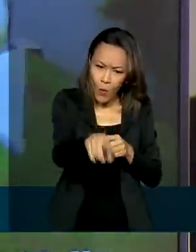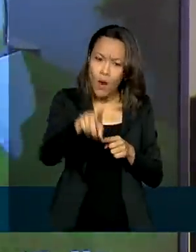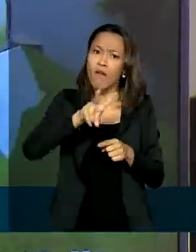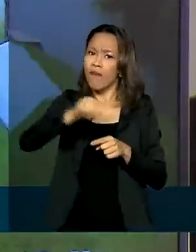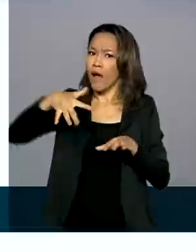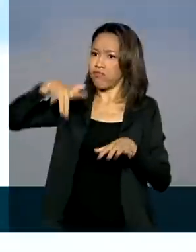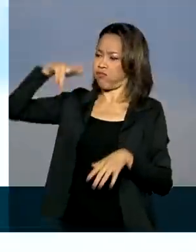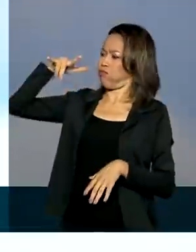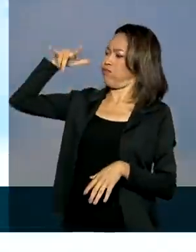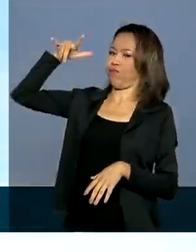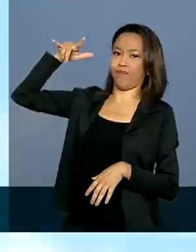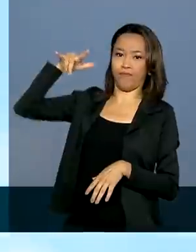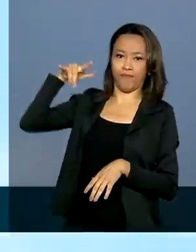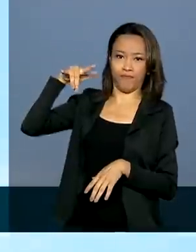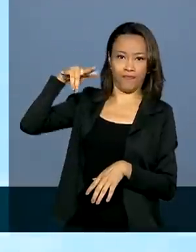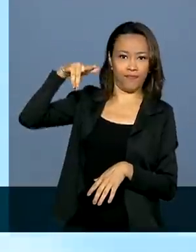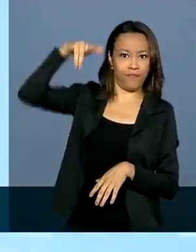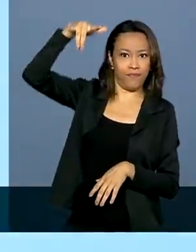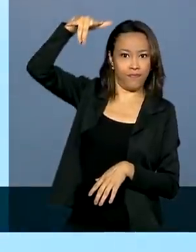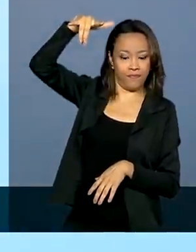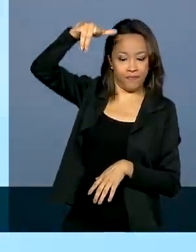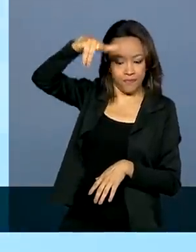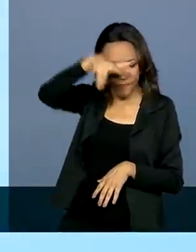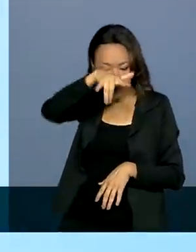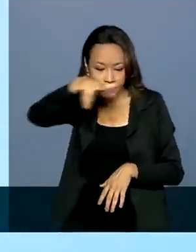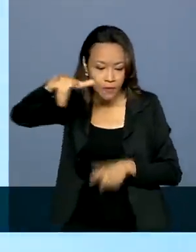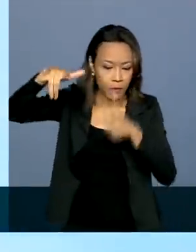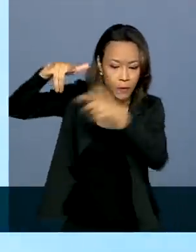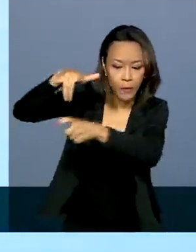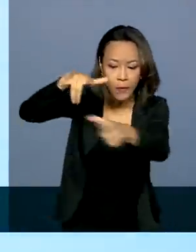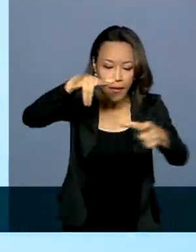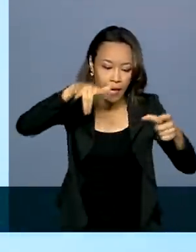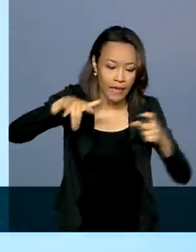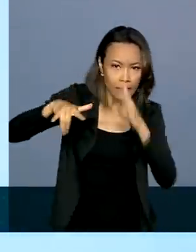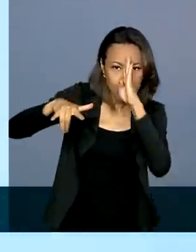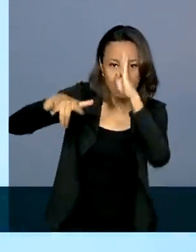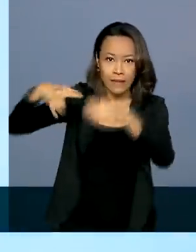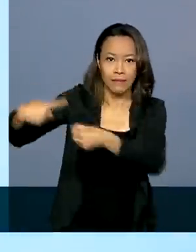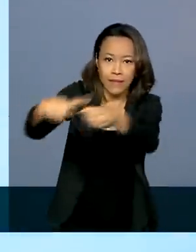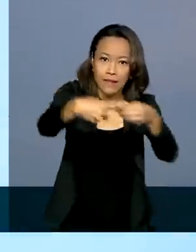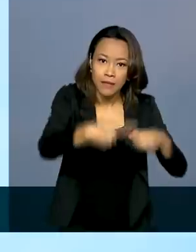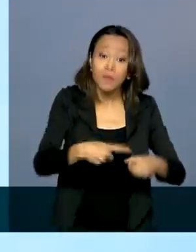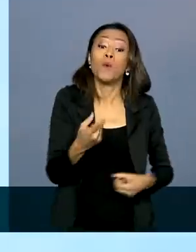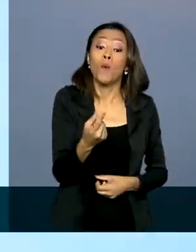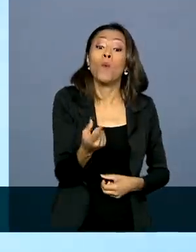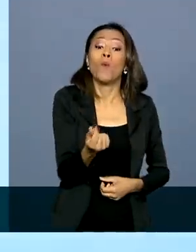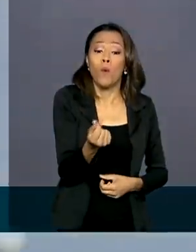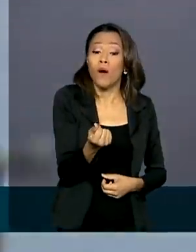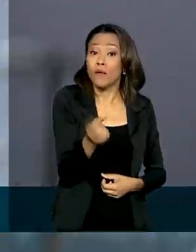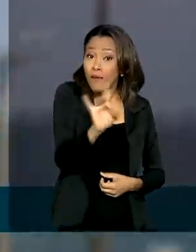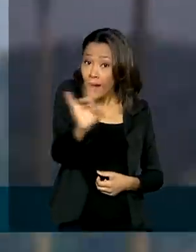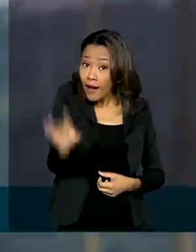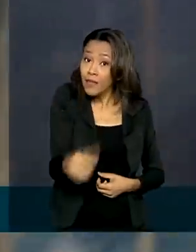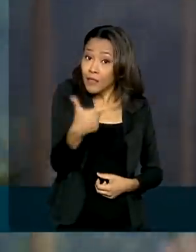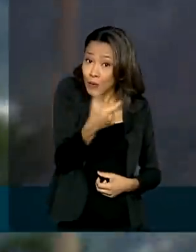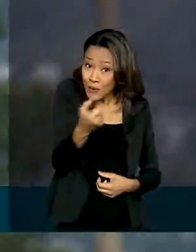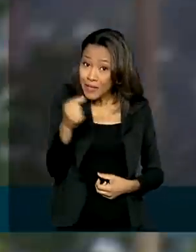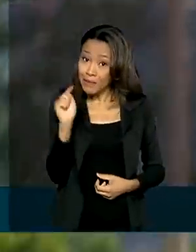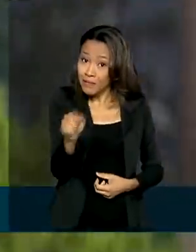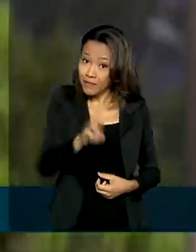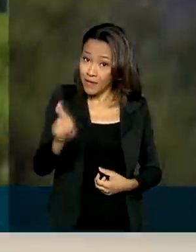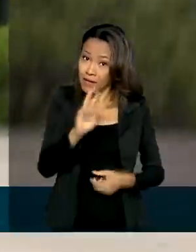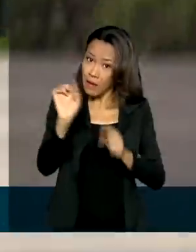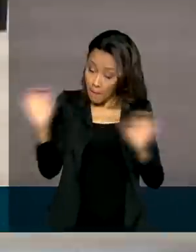alcance da vista em elevadas altitudes nos principais municípios. Cada um custou 200 mil reais e depois das eleições,